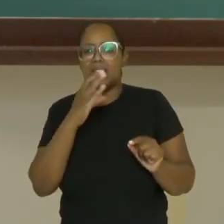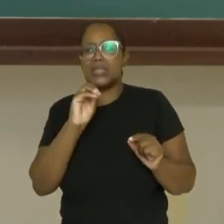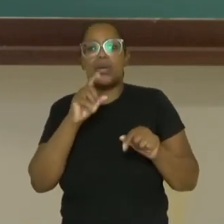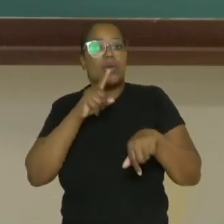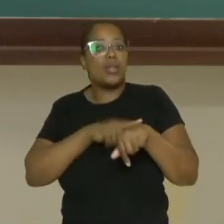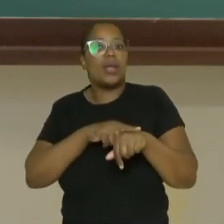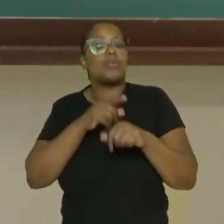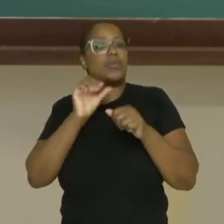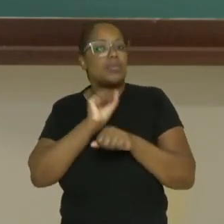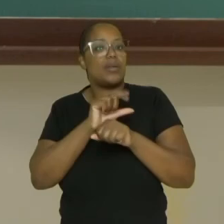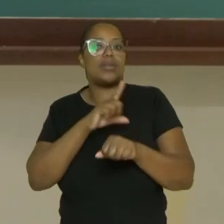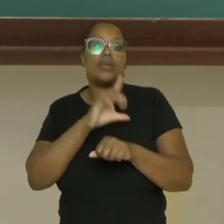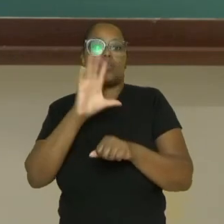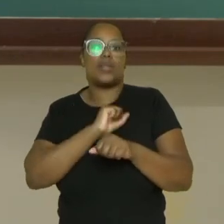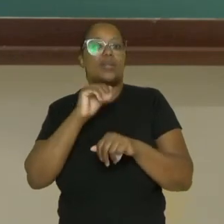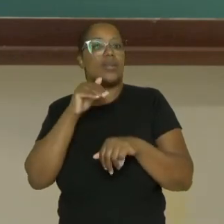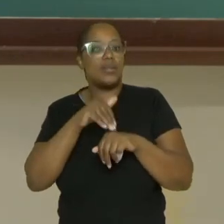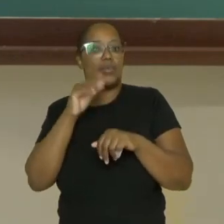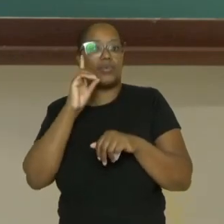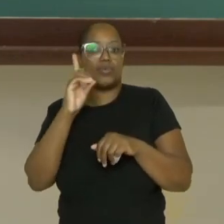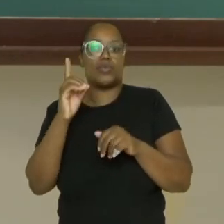vocês tenham gostado. Até breve.